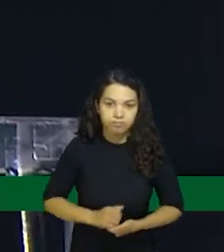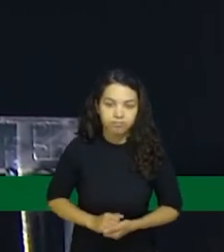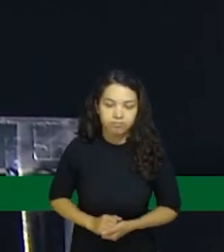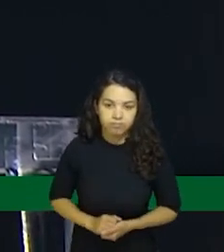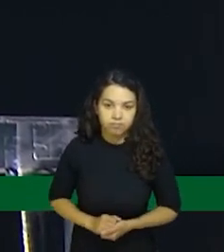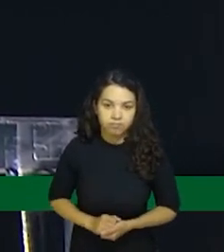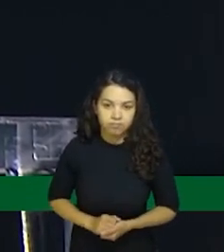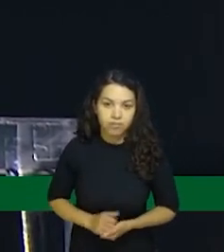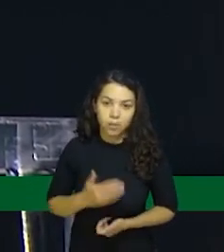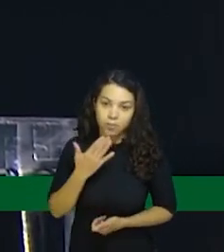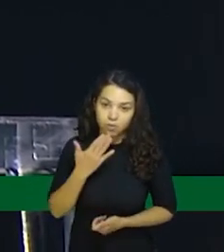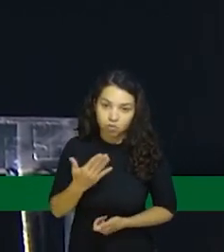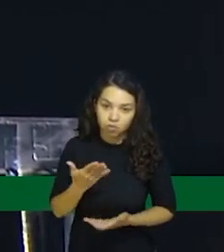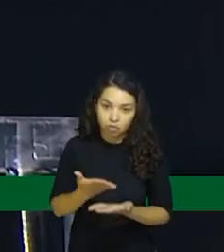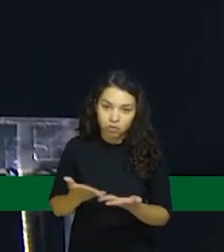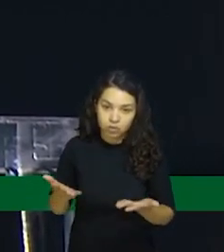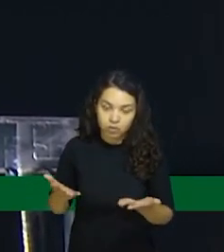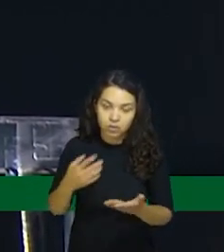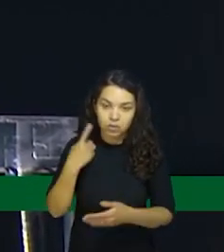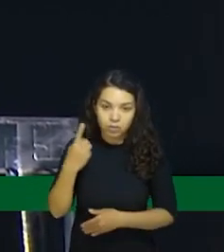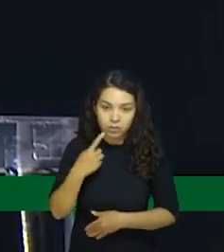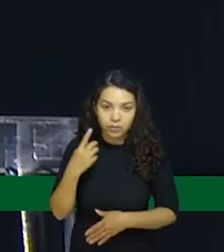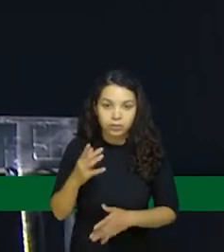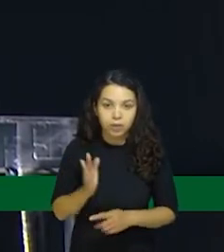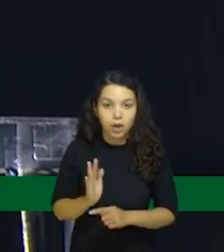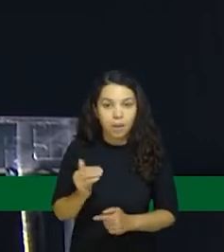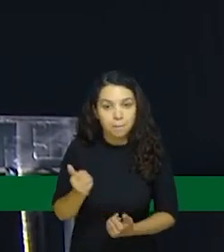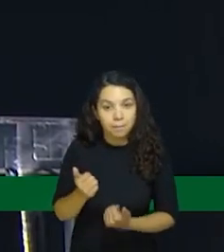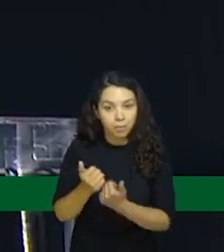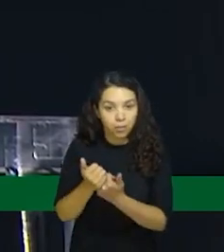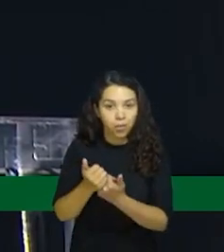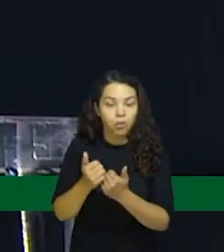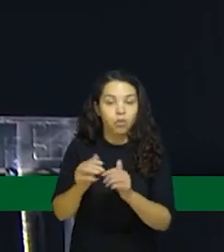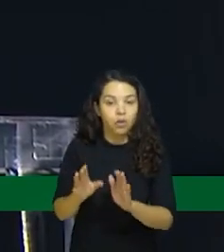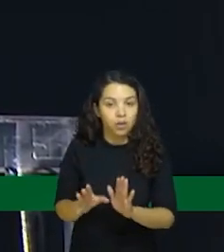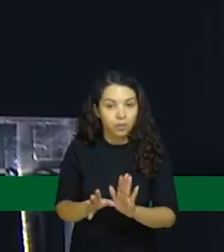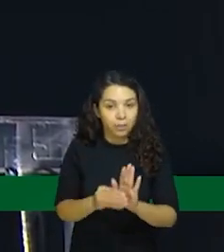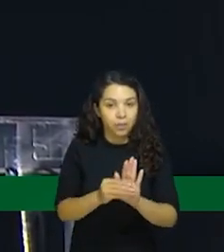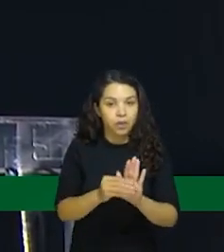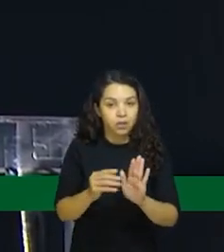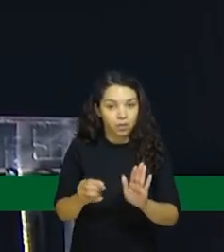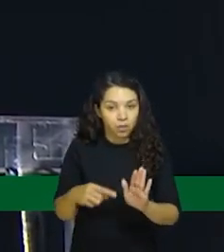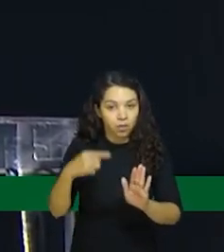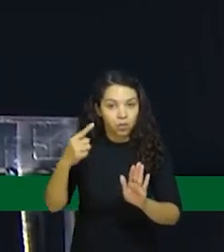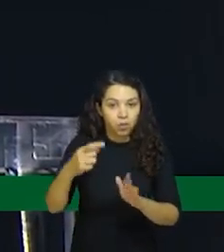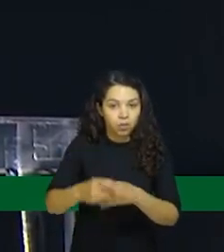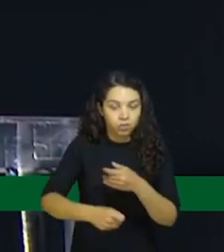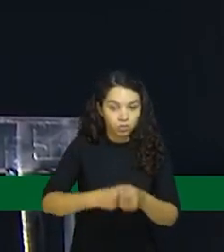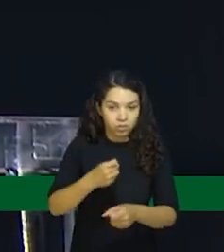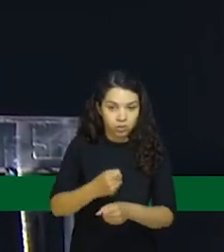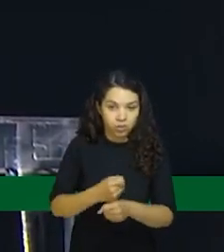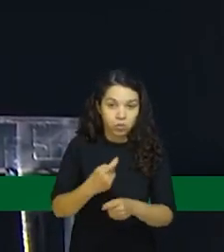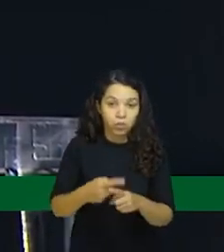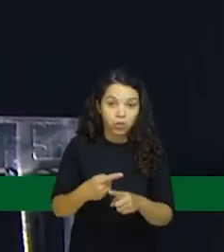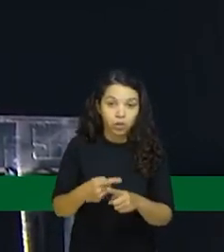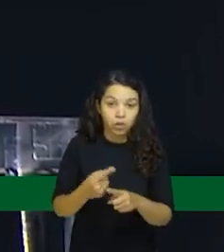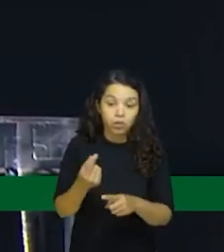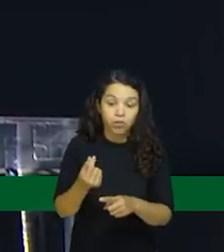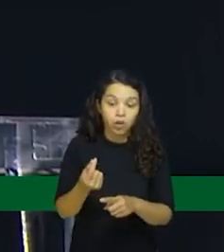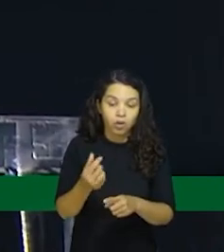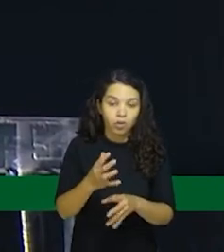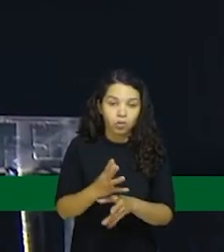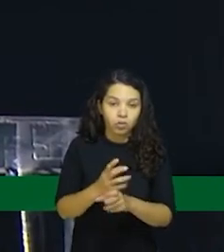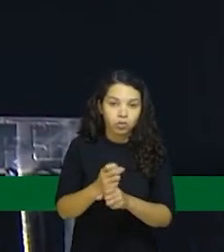apoio com novas emendas para o próximo ano, pois o valor total da construção dessa nova